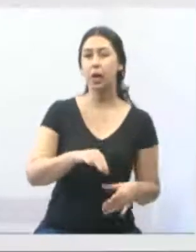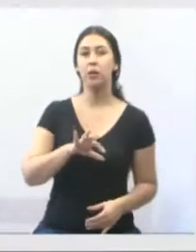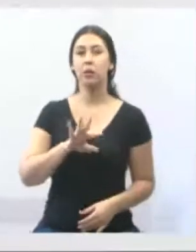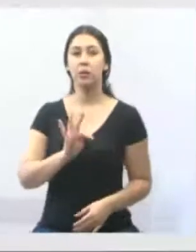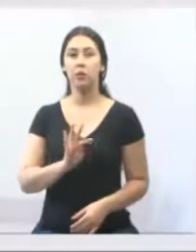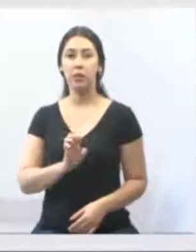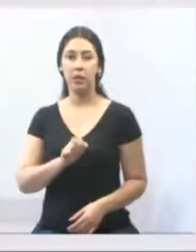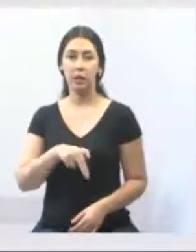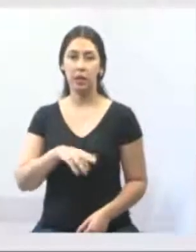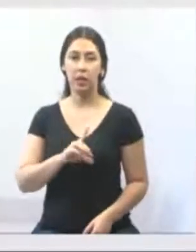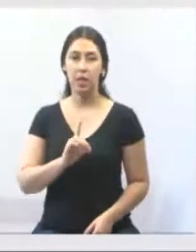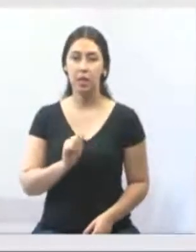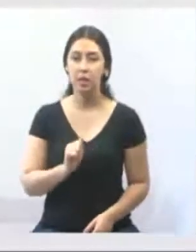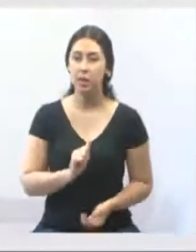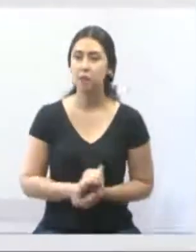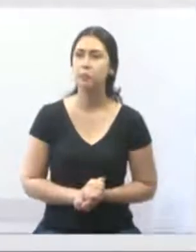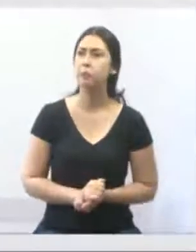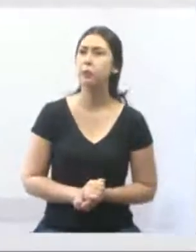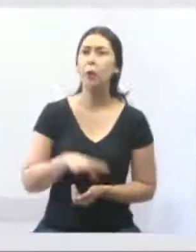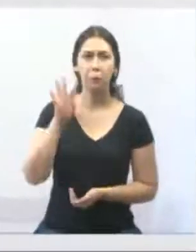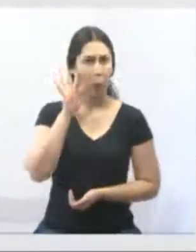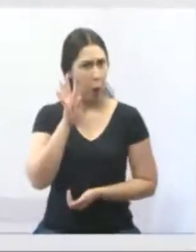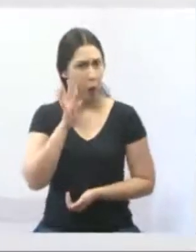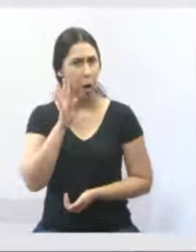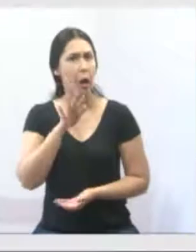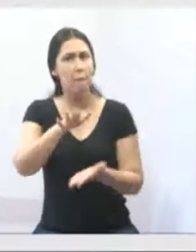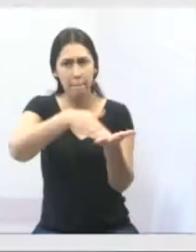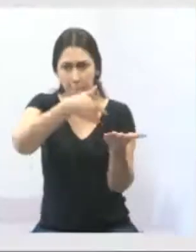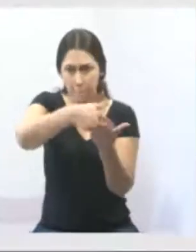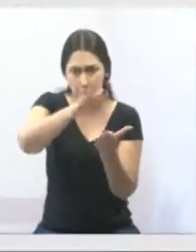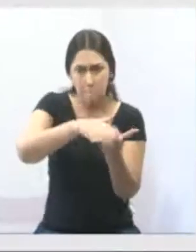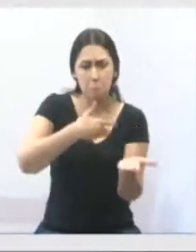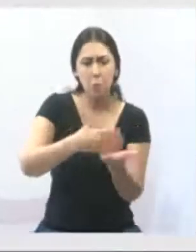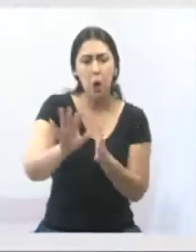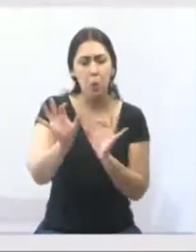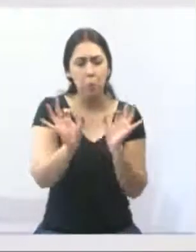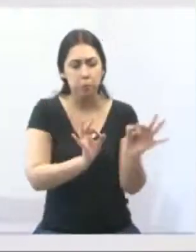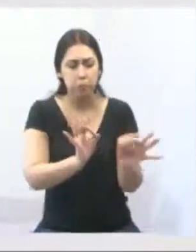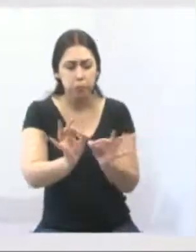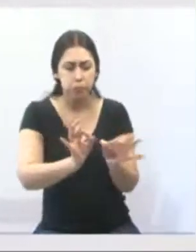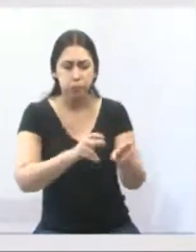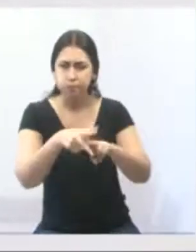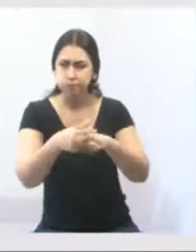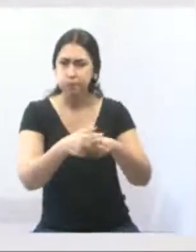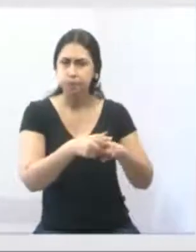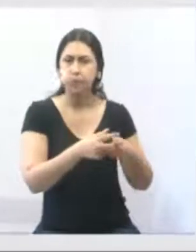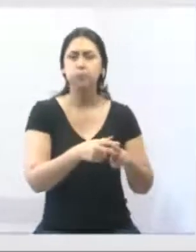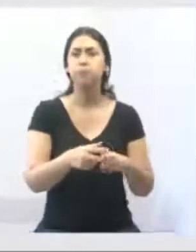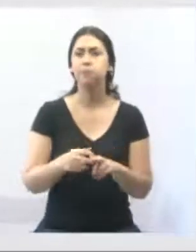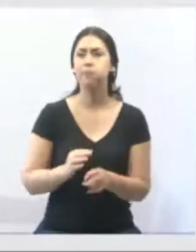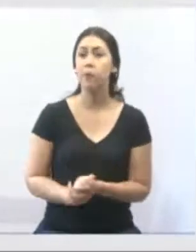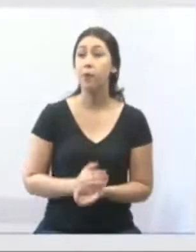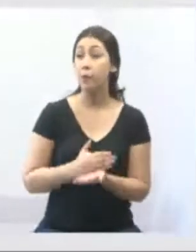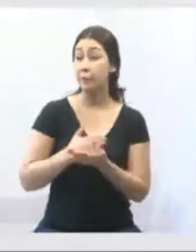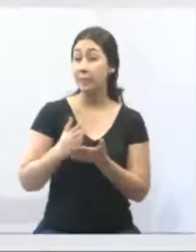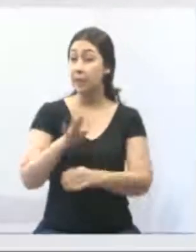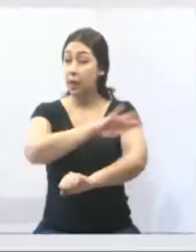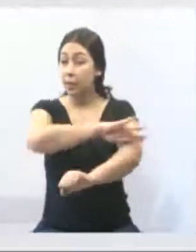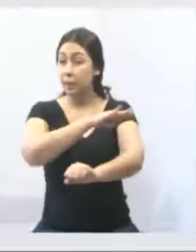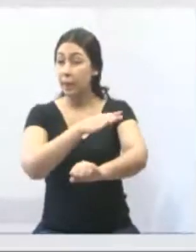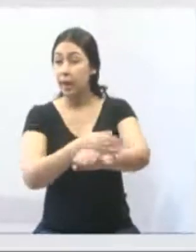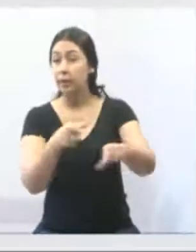atendeu, está ficando muito bacana, eles estão fazendo aí, tá, pessoal? Então, vai começar as lombadas ainda.